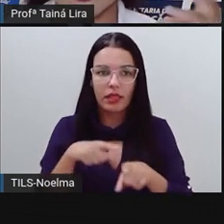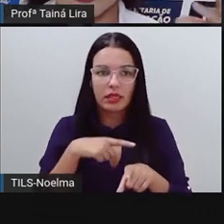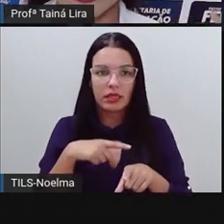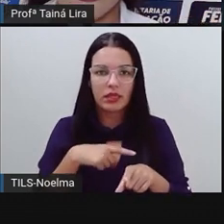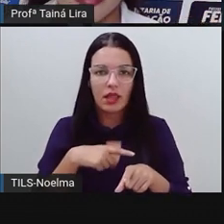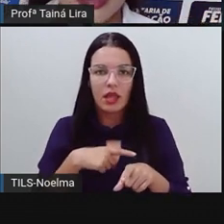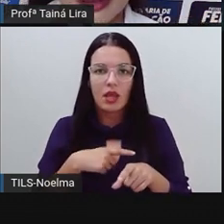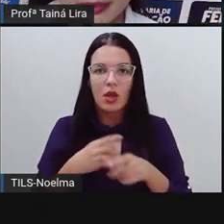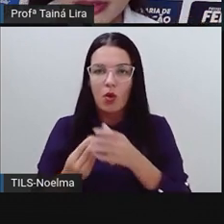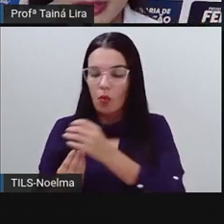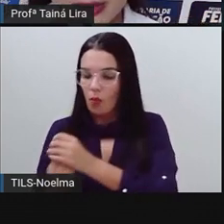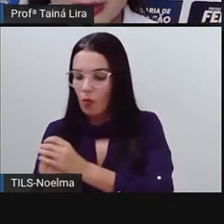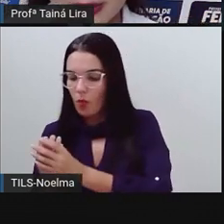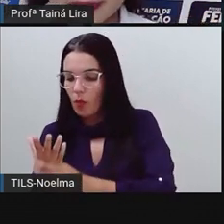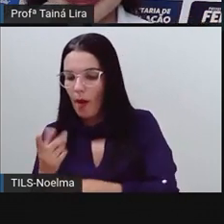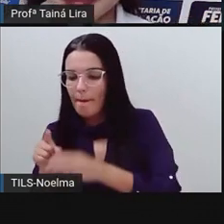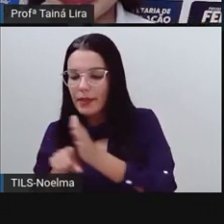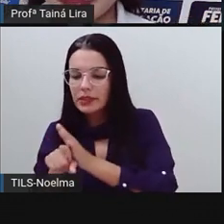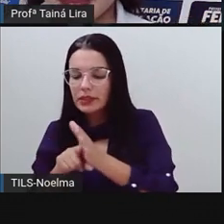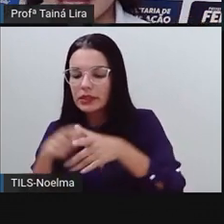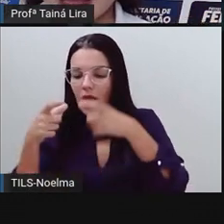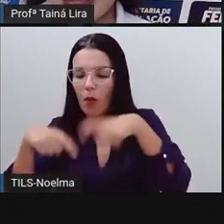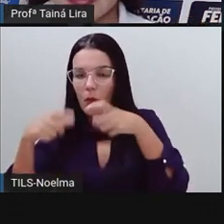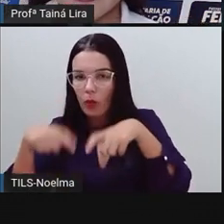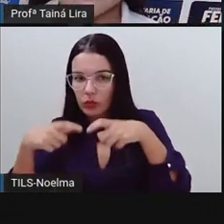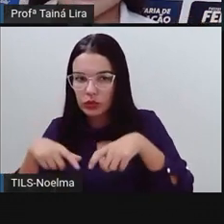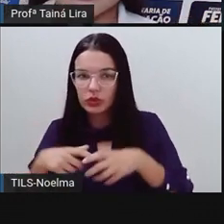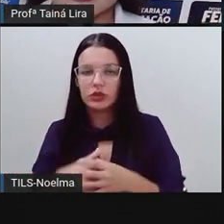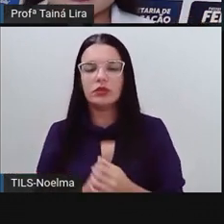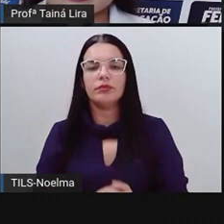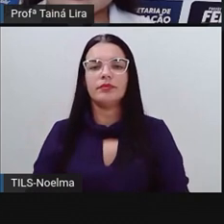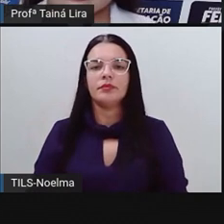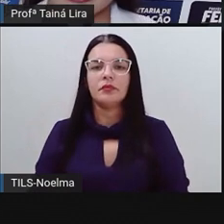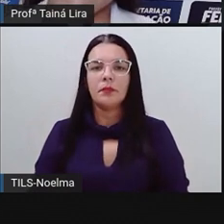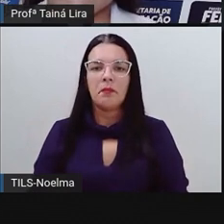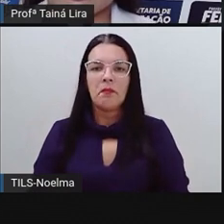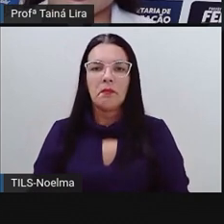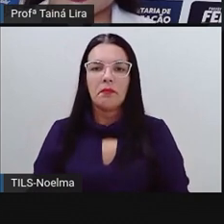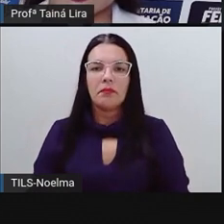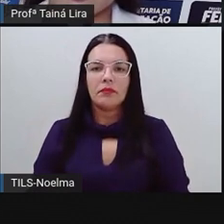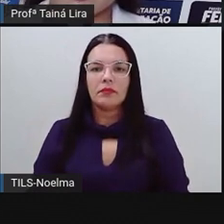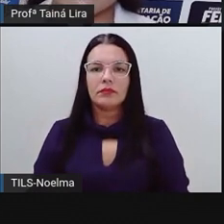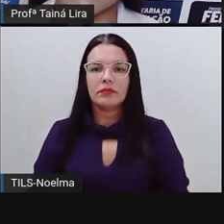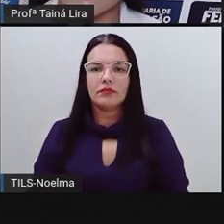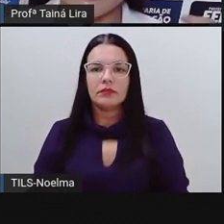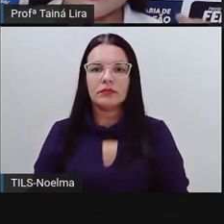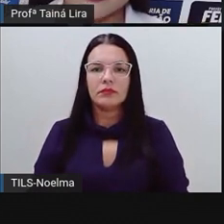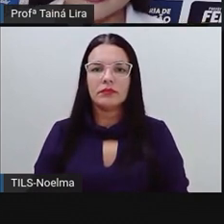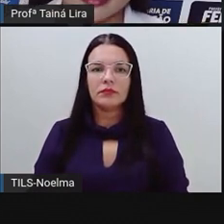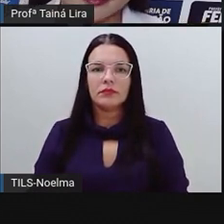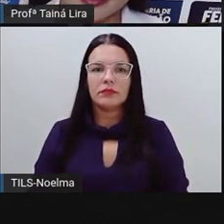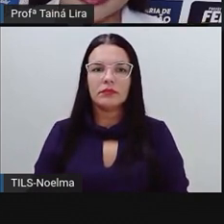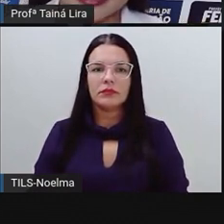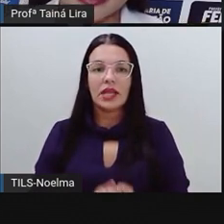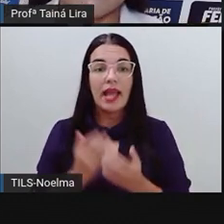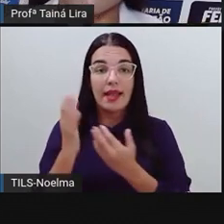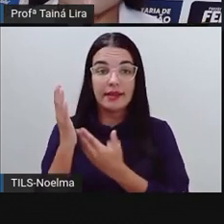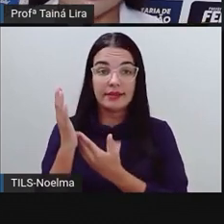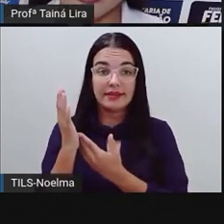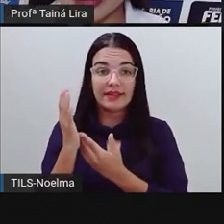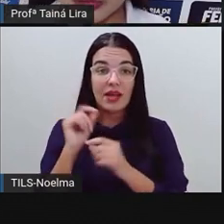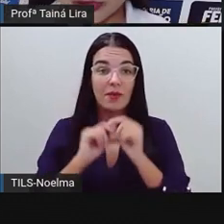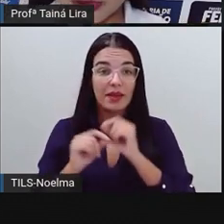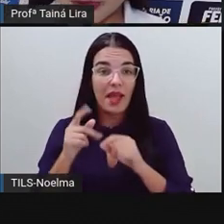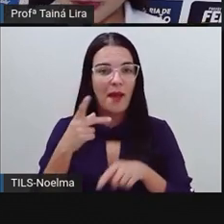vem essa pesquisa, essa aqui, a fonte da pesquisa, é a pesquisa que a Pró Tainá